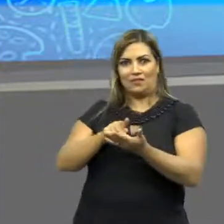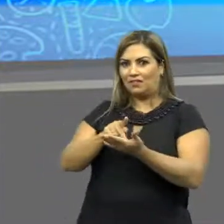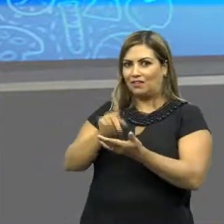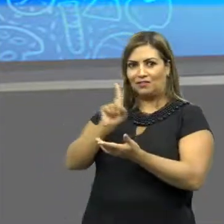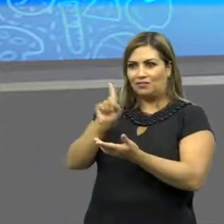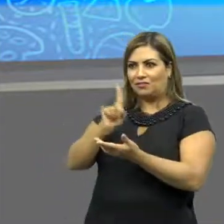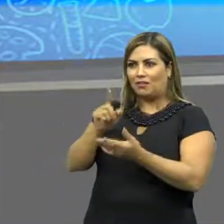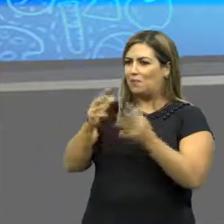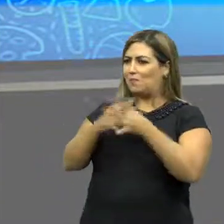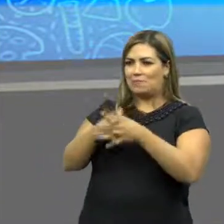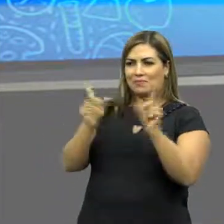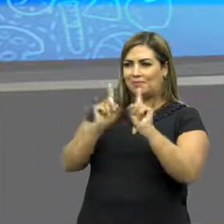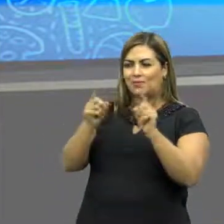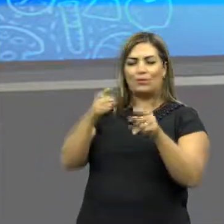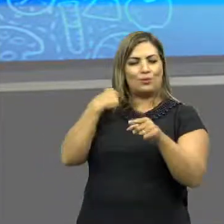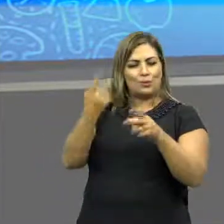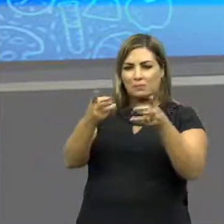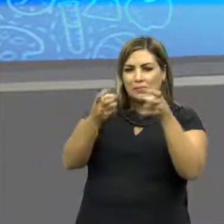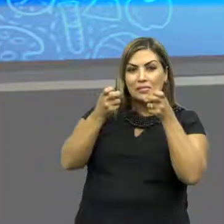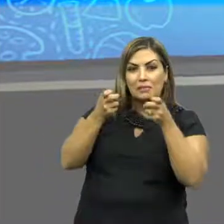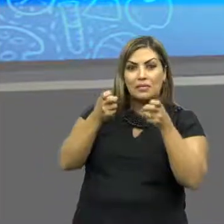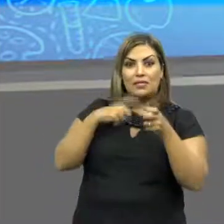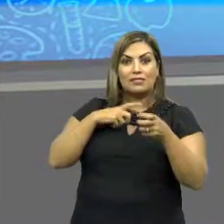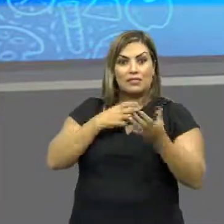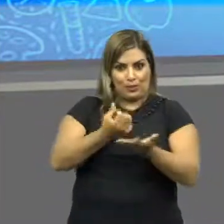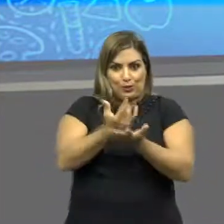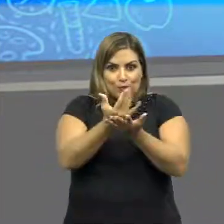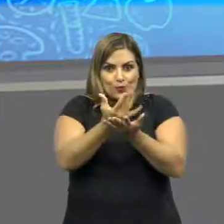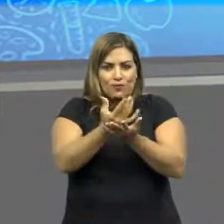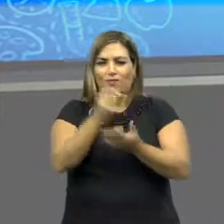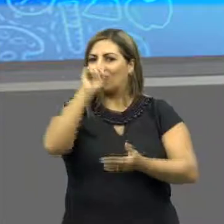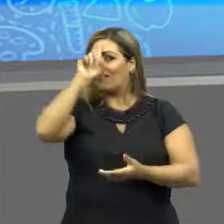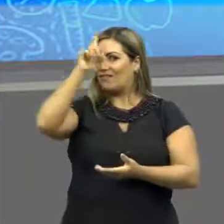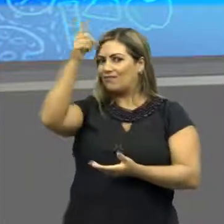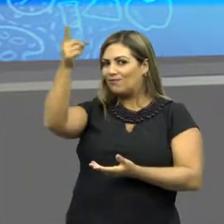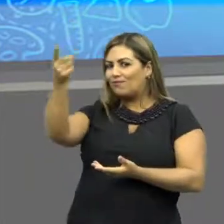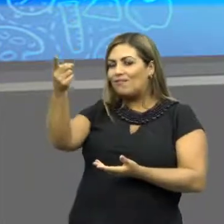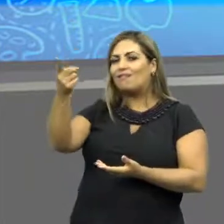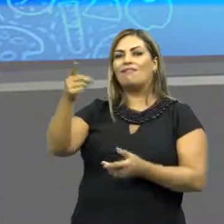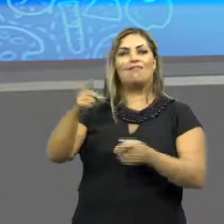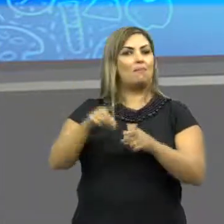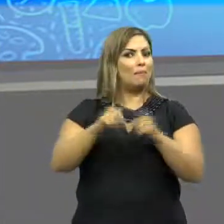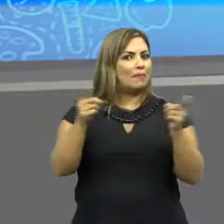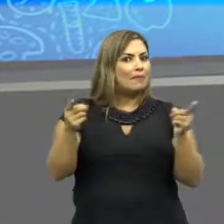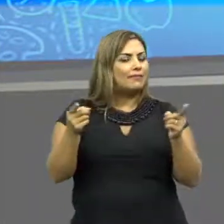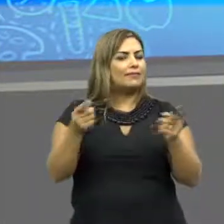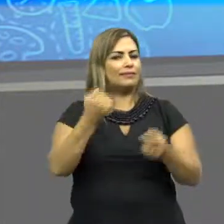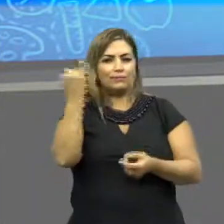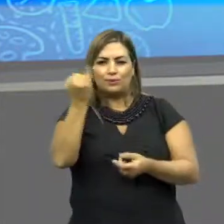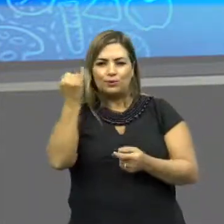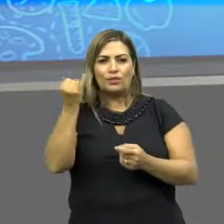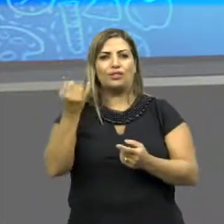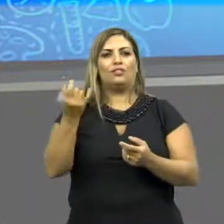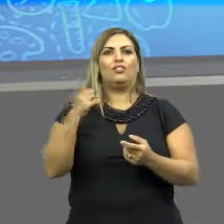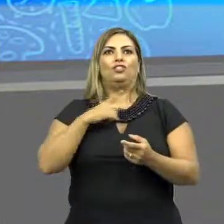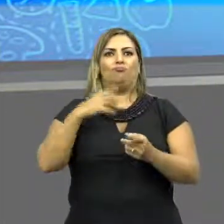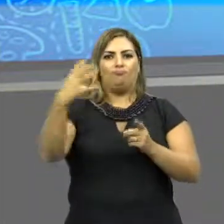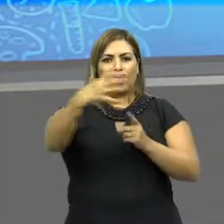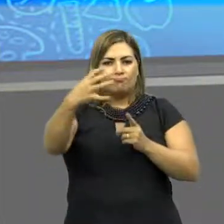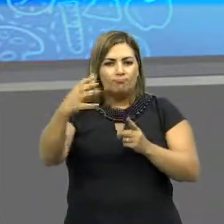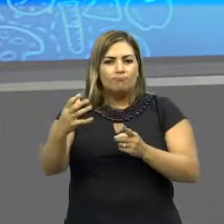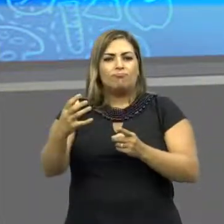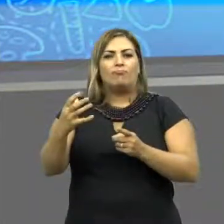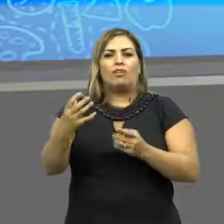é tão complicado. Nós vimos o quê? Que o efeito estufa é um fenômeno natural, mas é intensificado devido à